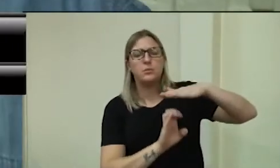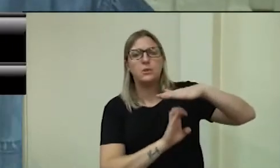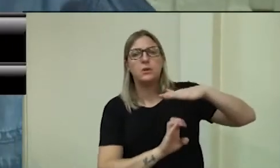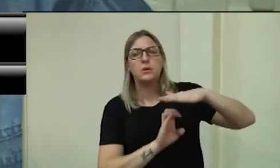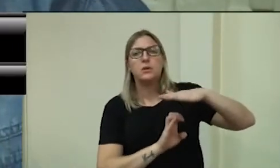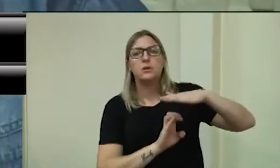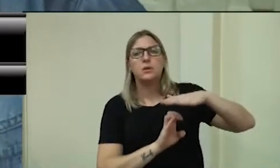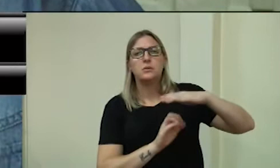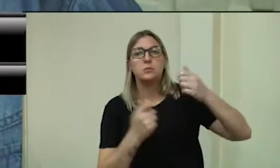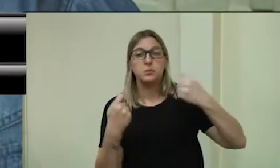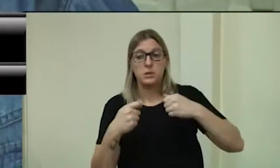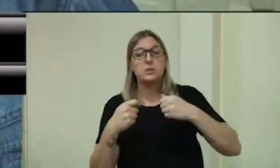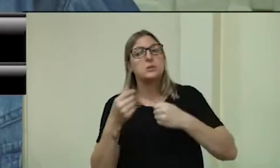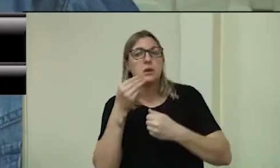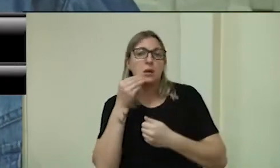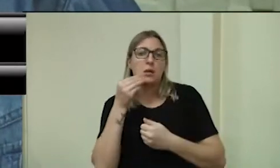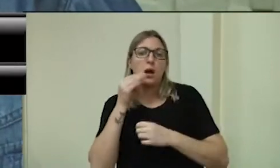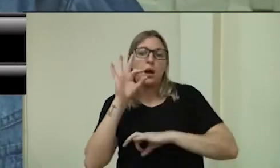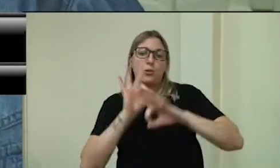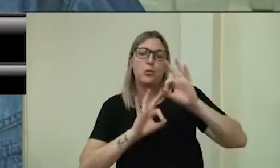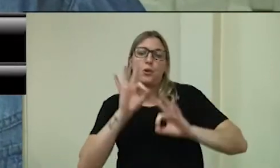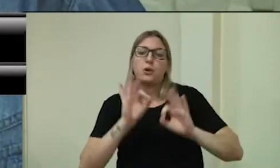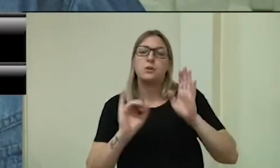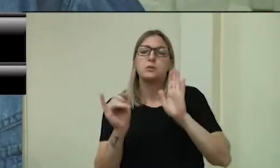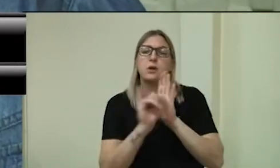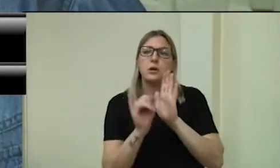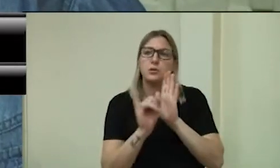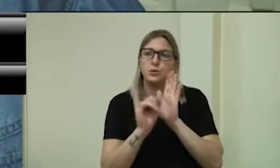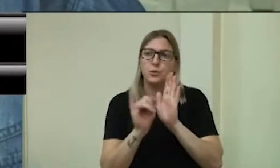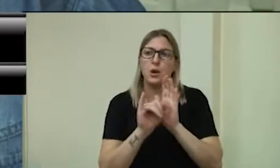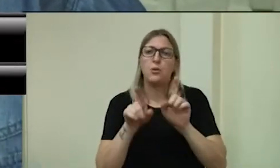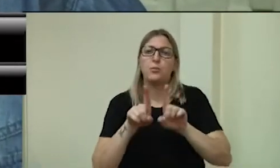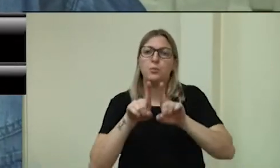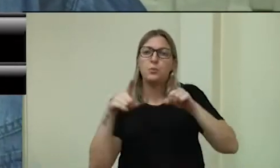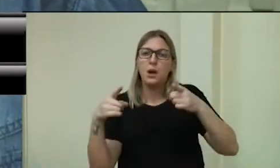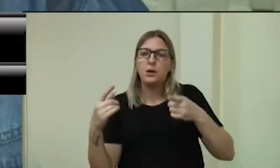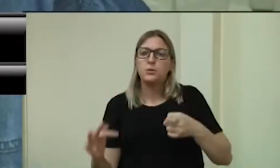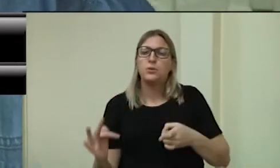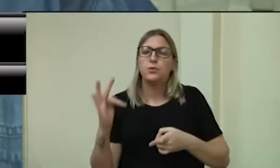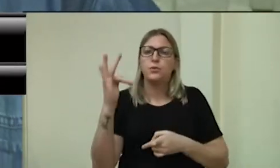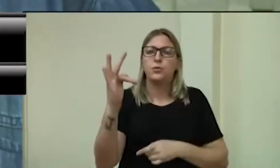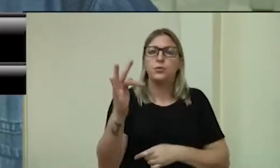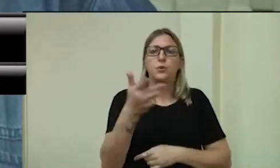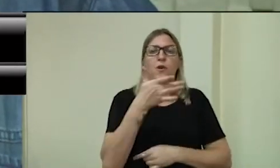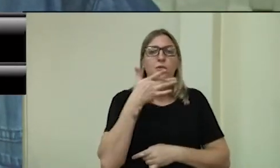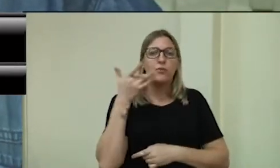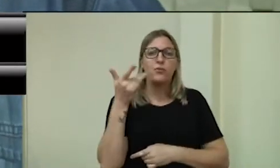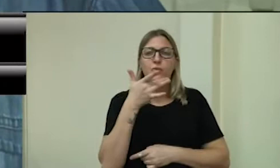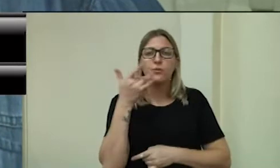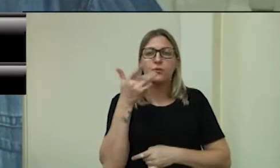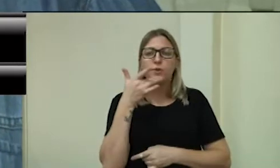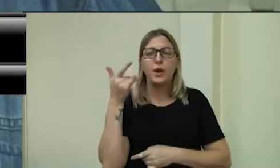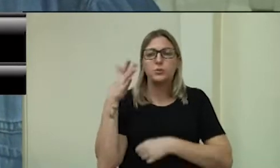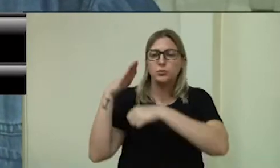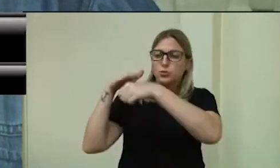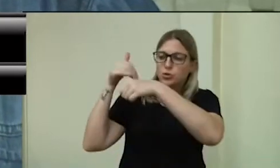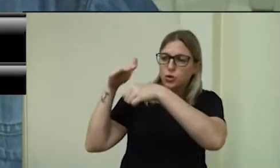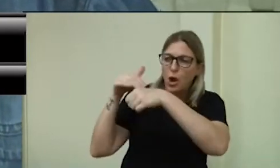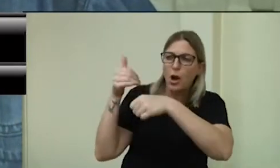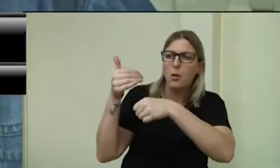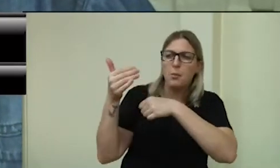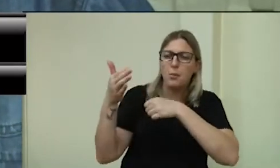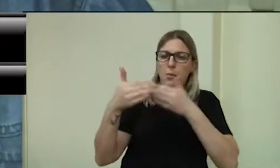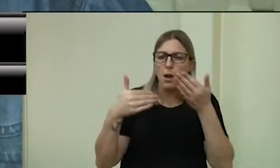que se construir um edital, mas que ali na frente, com certeza vai ser mais fácil de atrair também essas